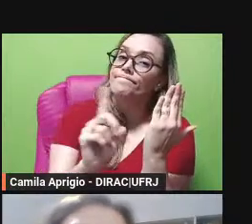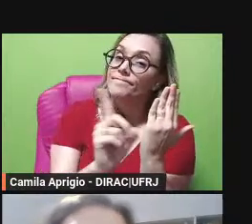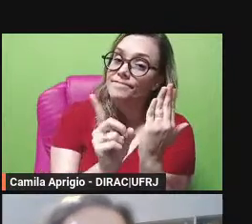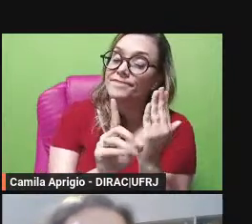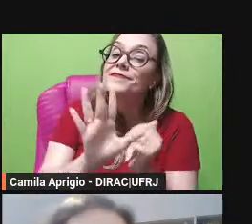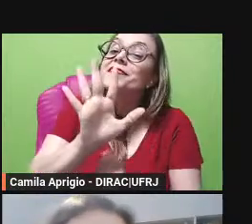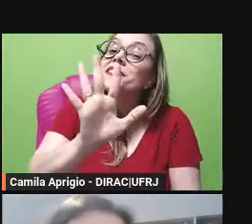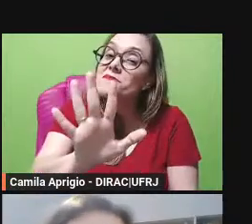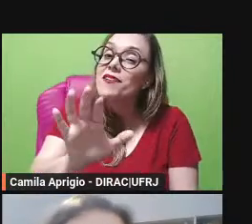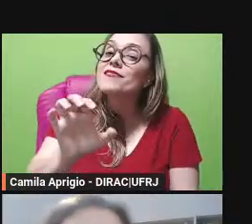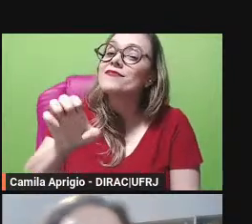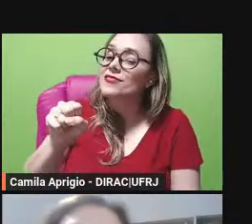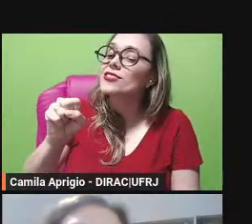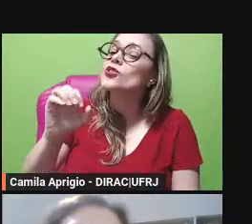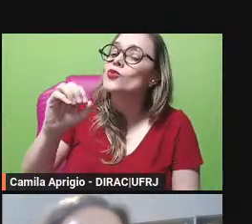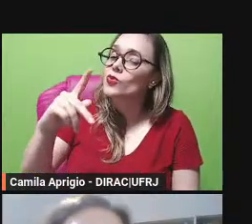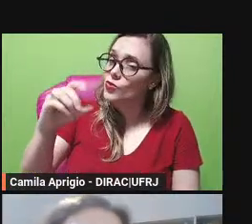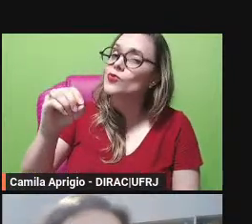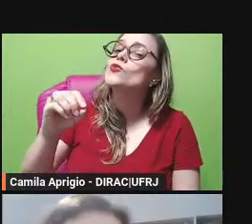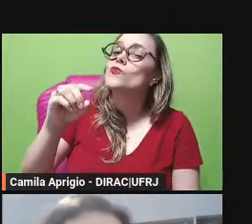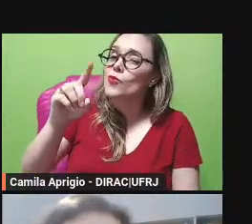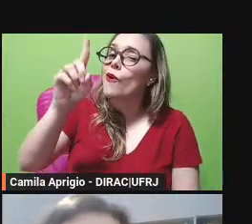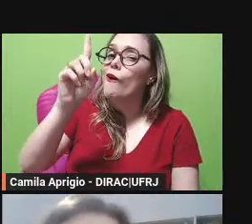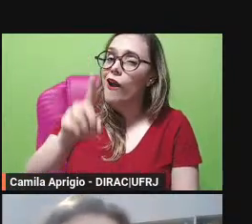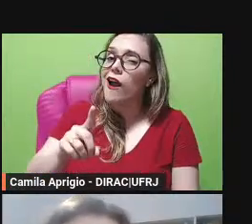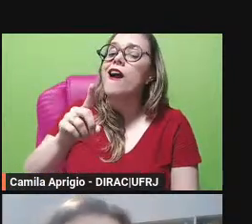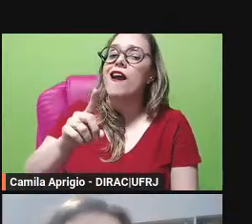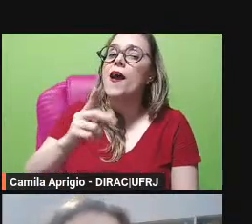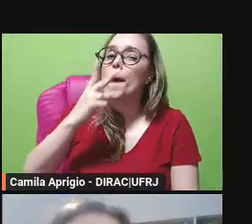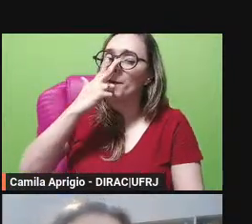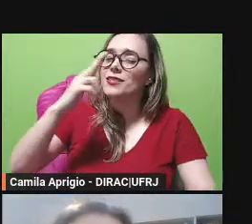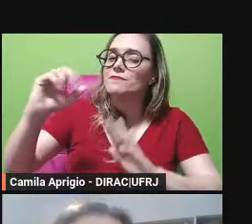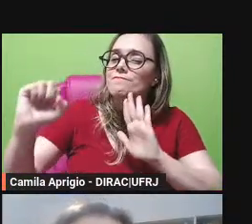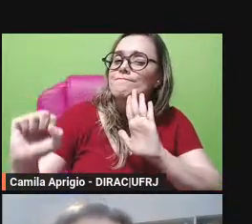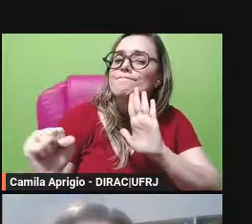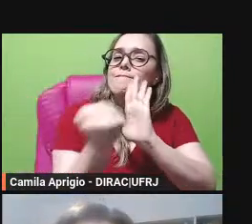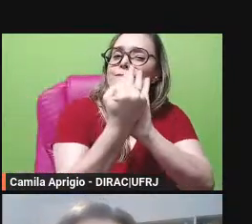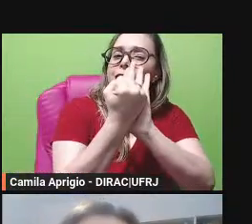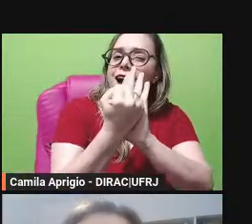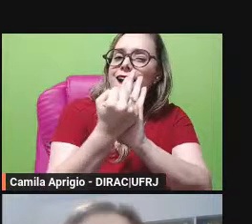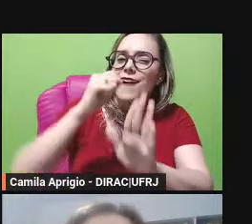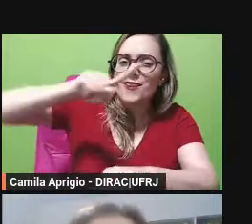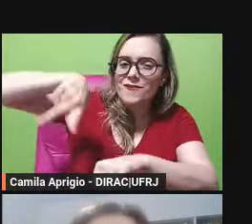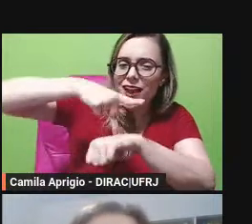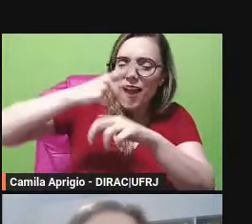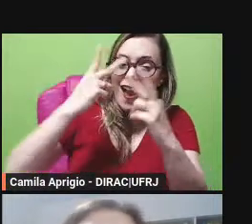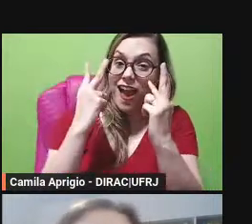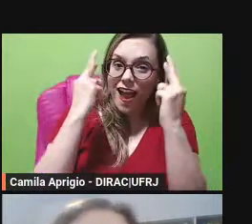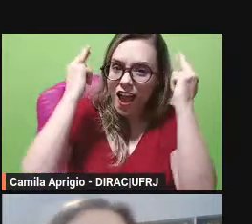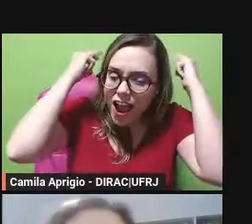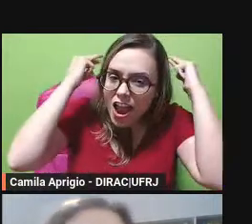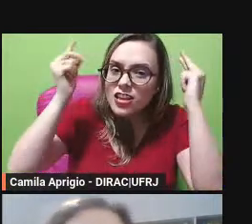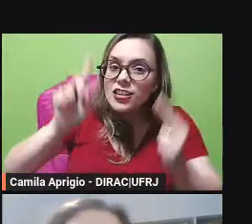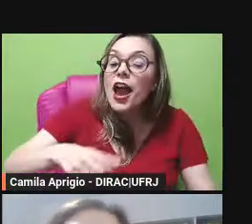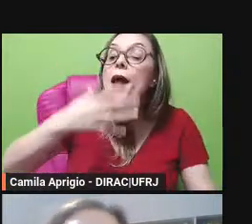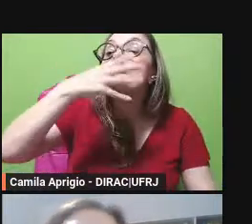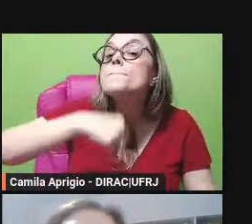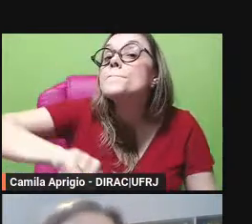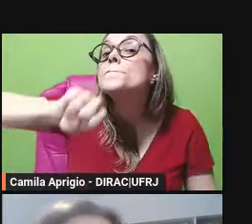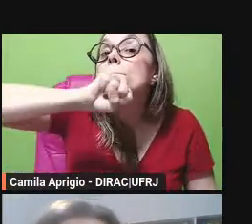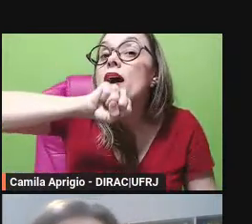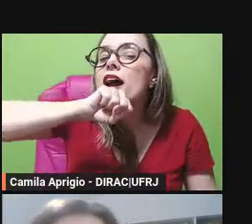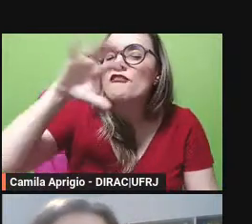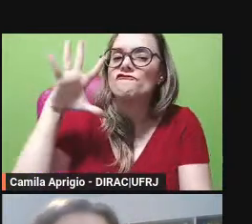considerado o pai da fábula na Grécia e é ele que fornece esse rótulo para